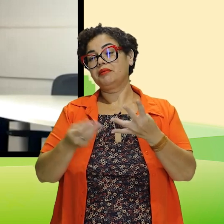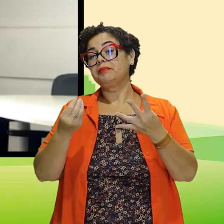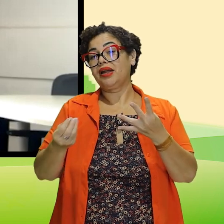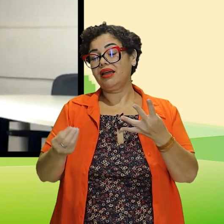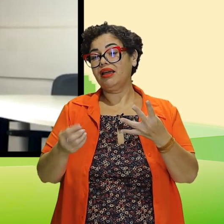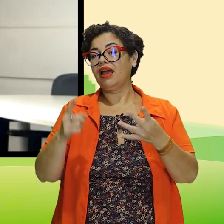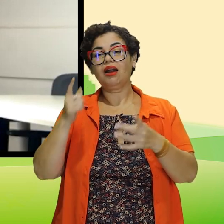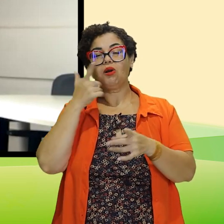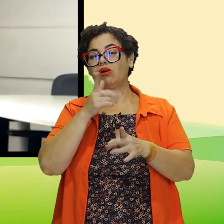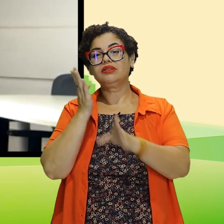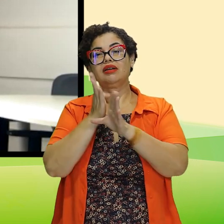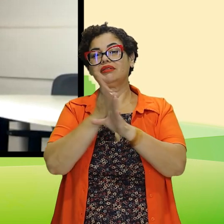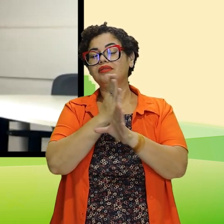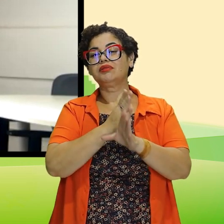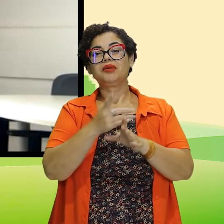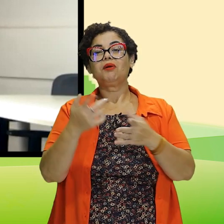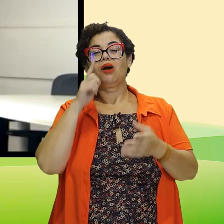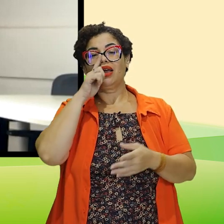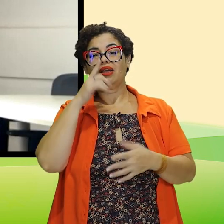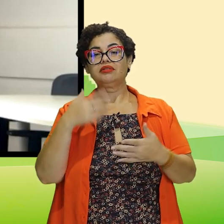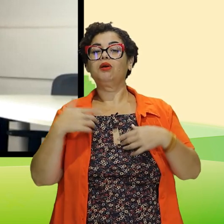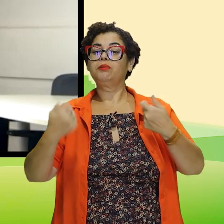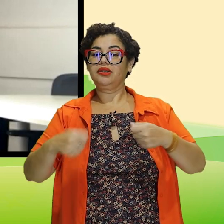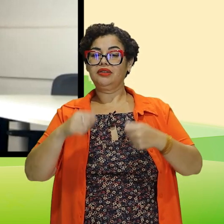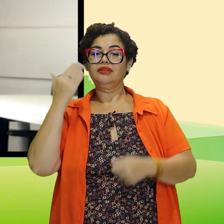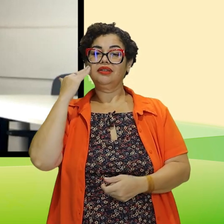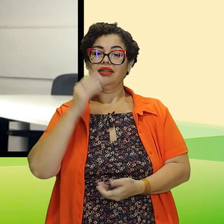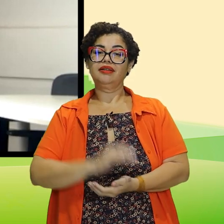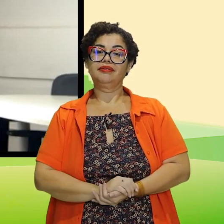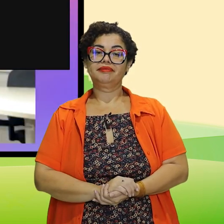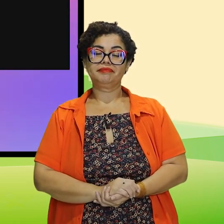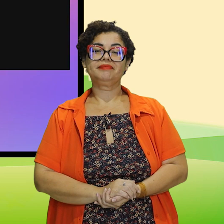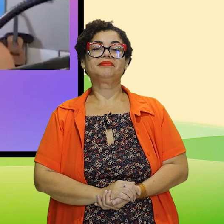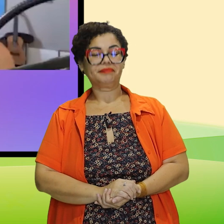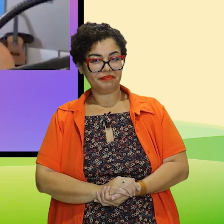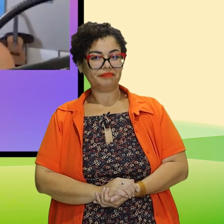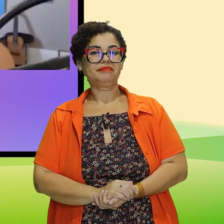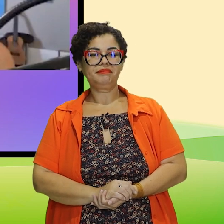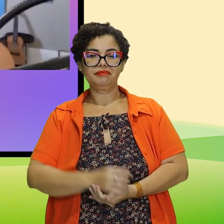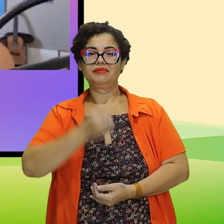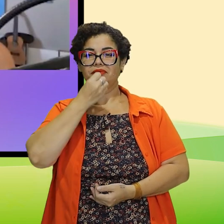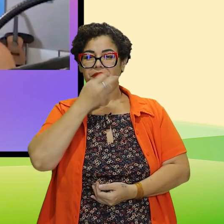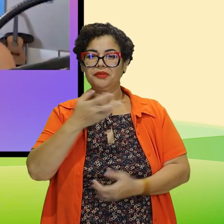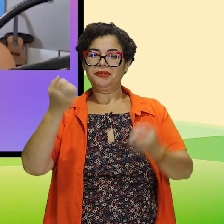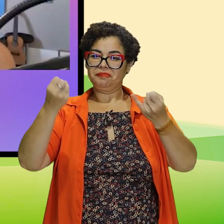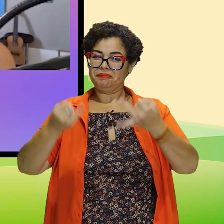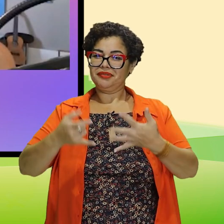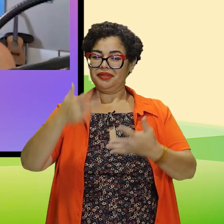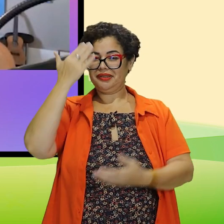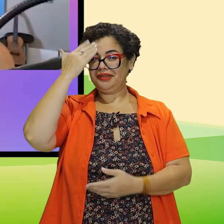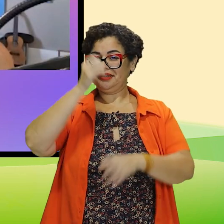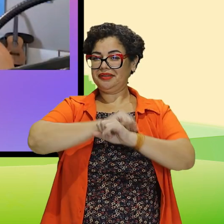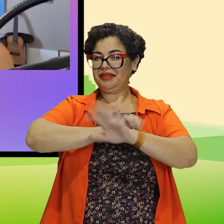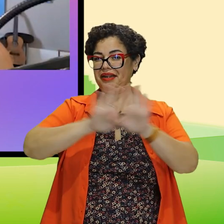quatro P's, ela não consegue detectar onde estão os riscos. Então, é isso que eu preciso. Muito